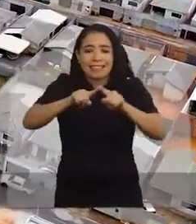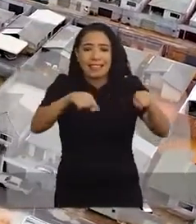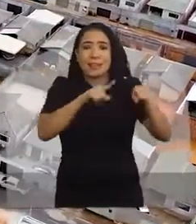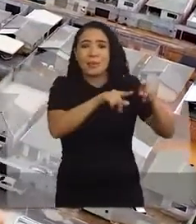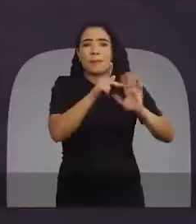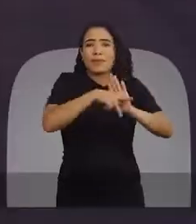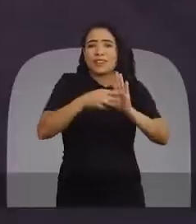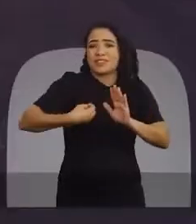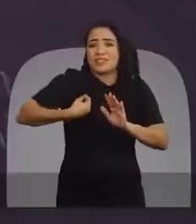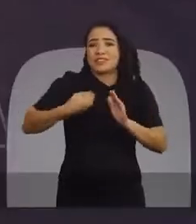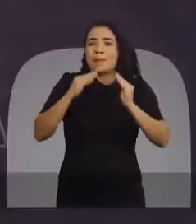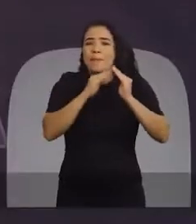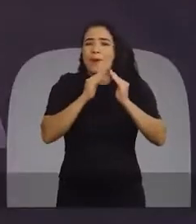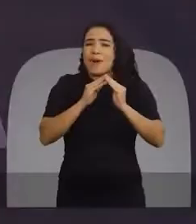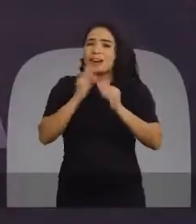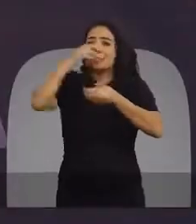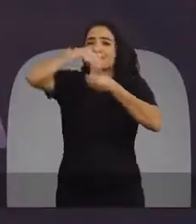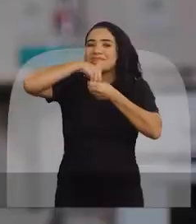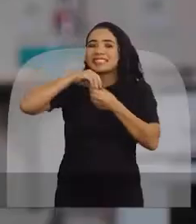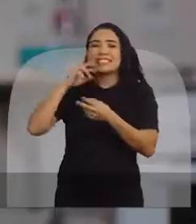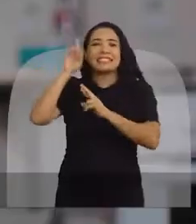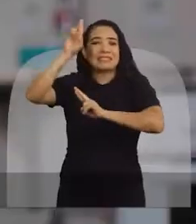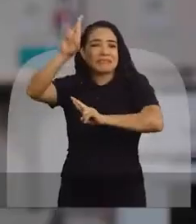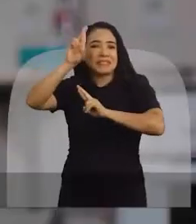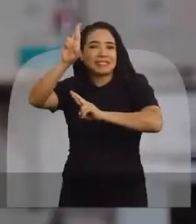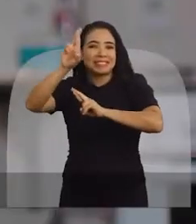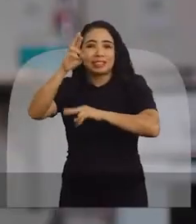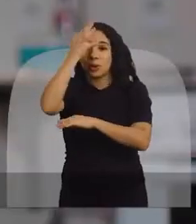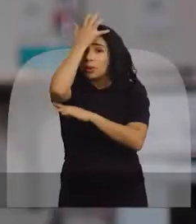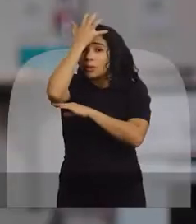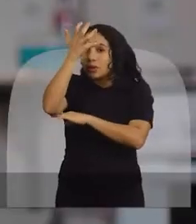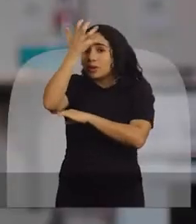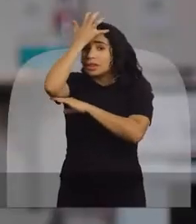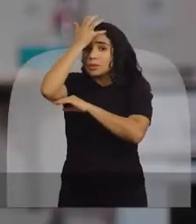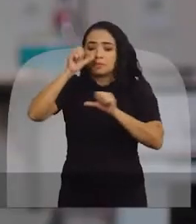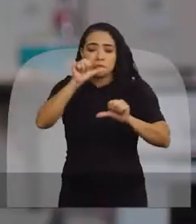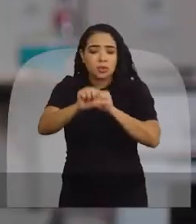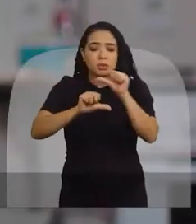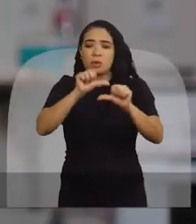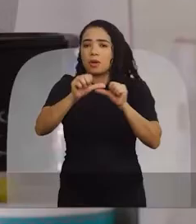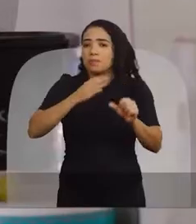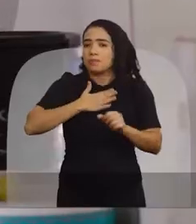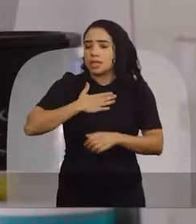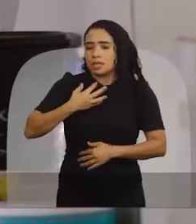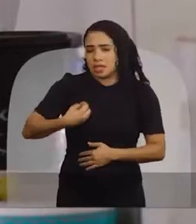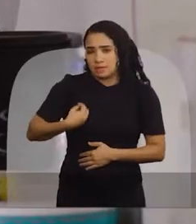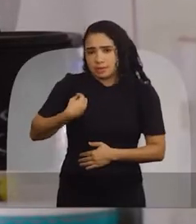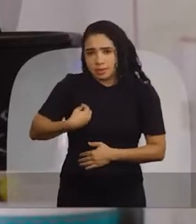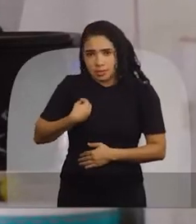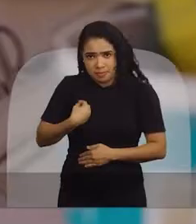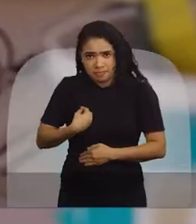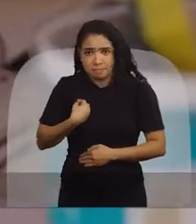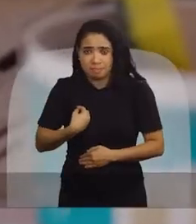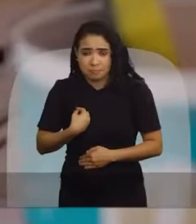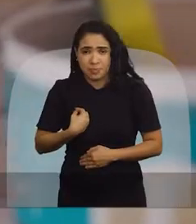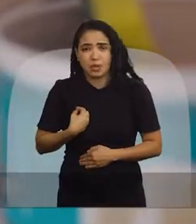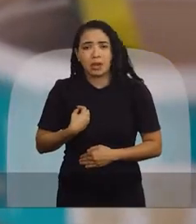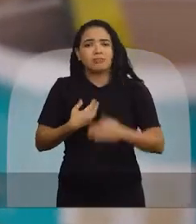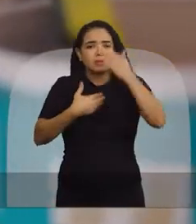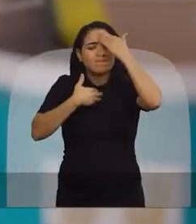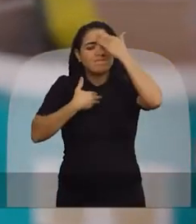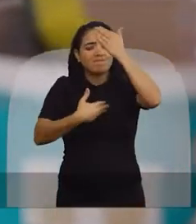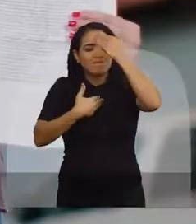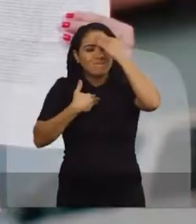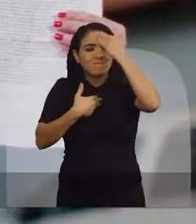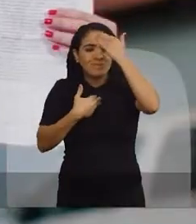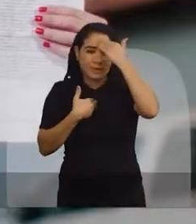projetos de vida, onde mora a esperança. O Ronaldo Dimas mudou a minha vida e eu tenho muito o que agradecer.